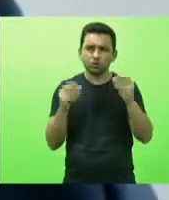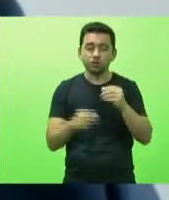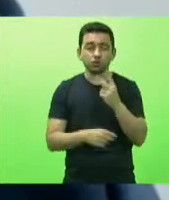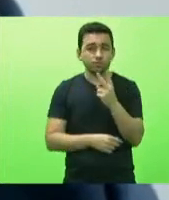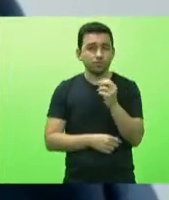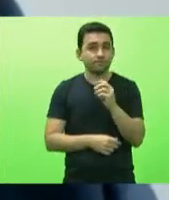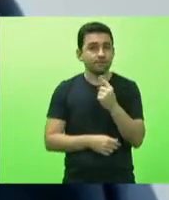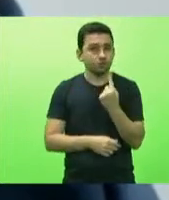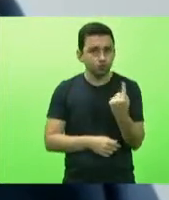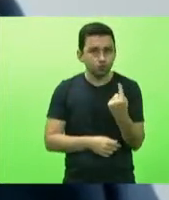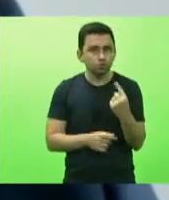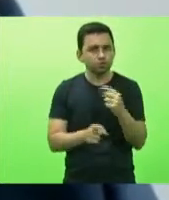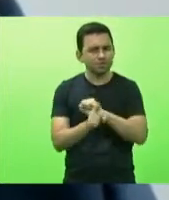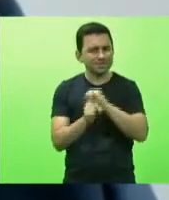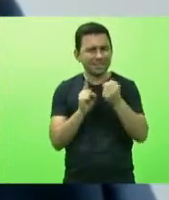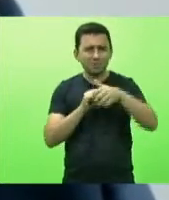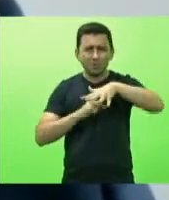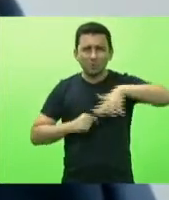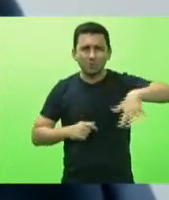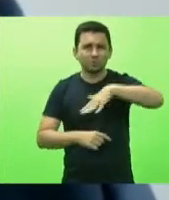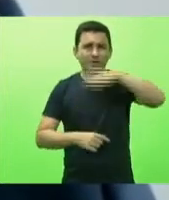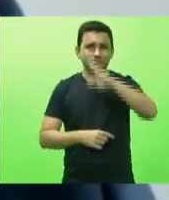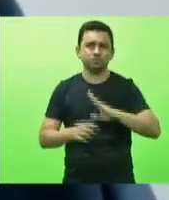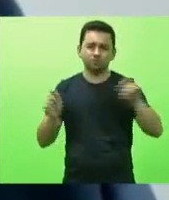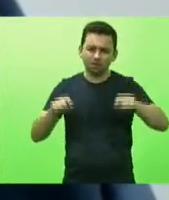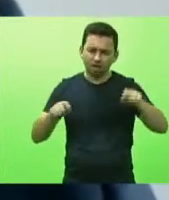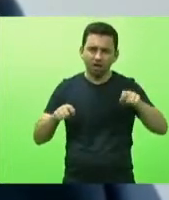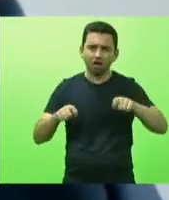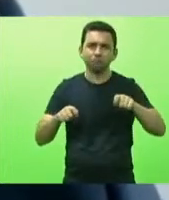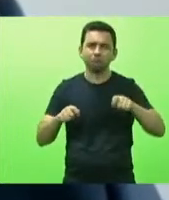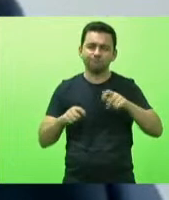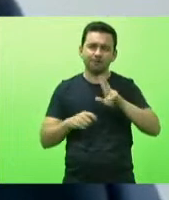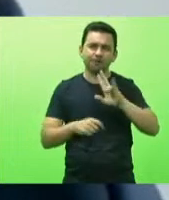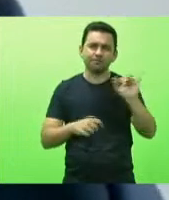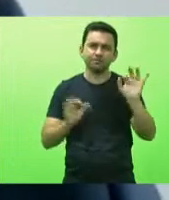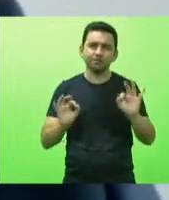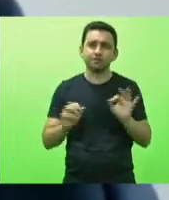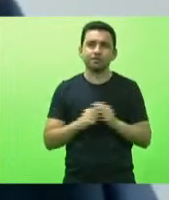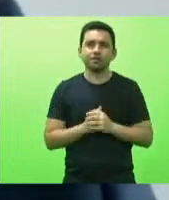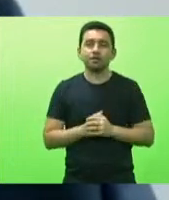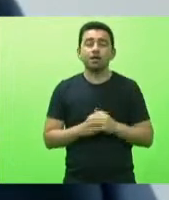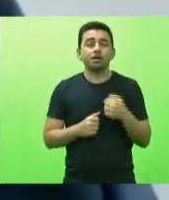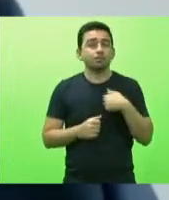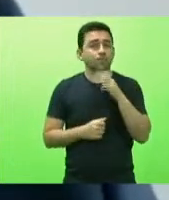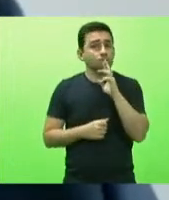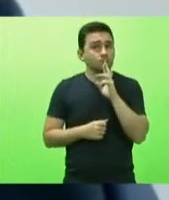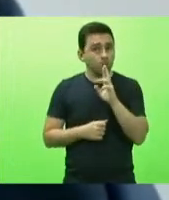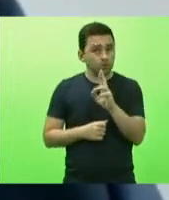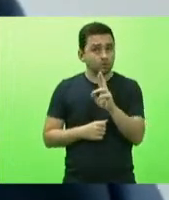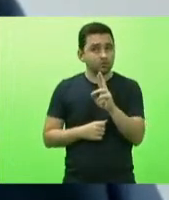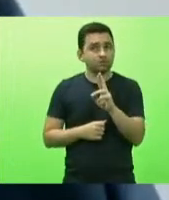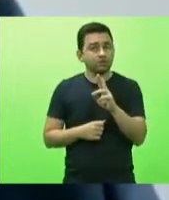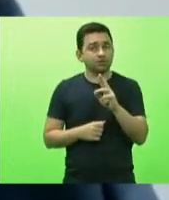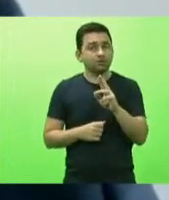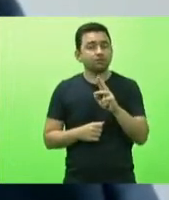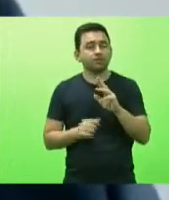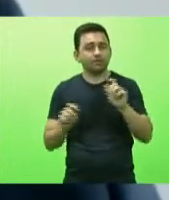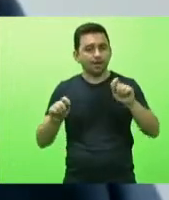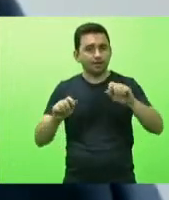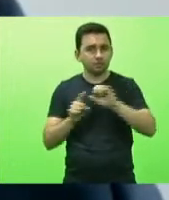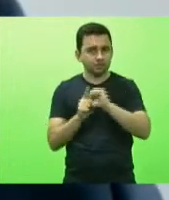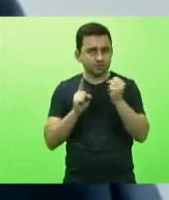quase isso deve se concretizar então uma das respostas que eu devo levar para todos nós para a sociedade